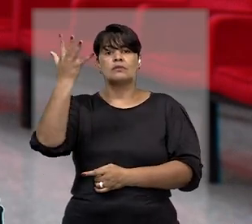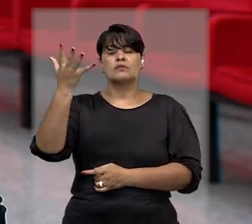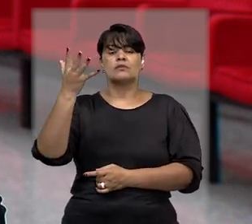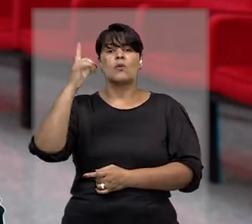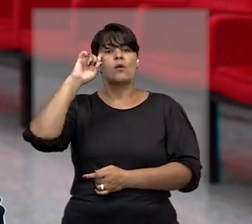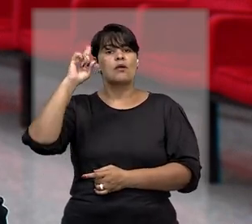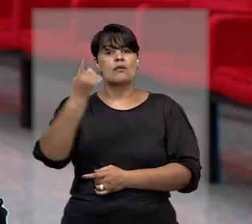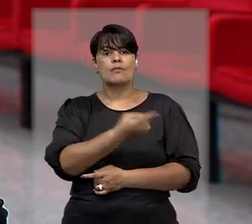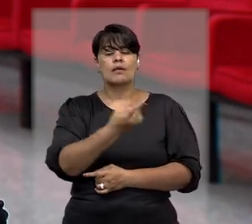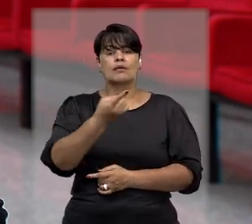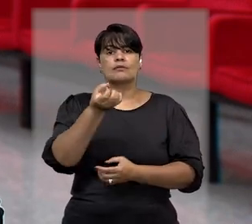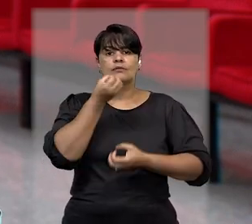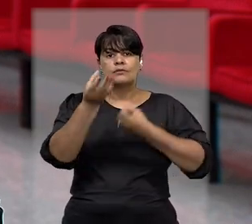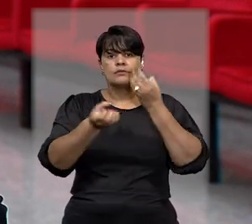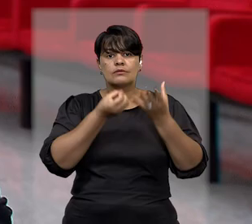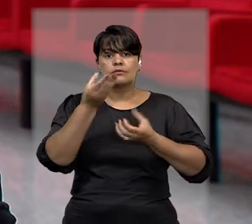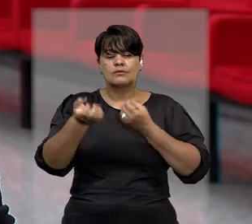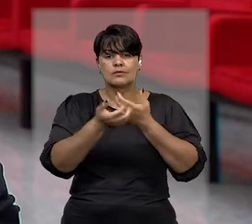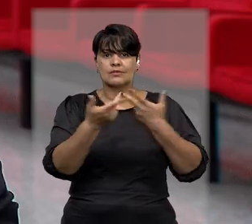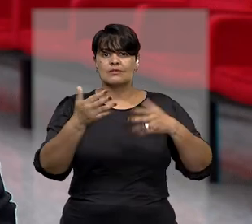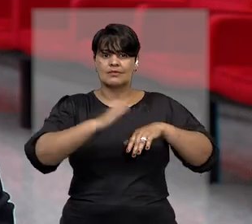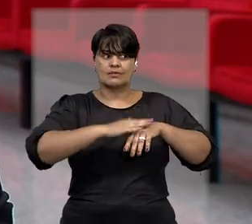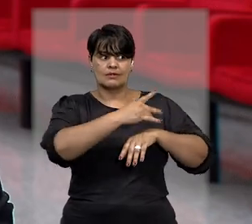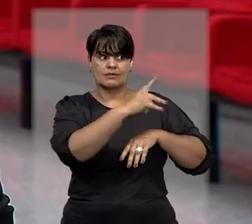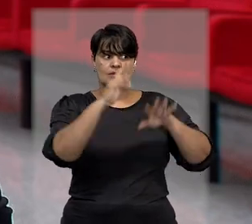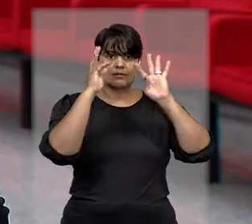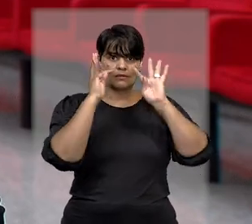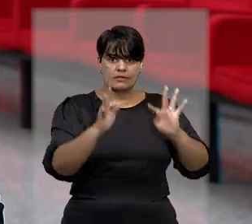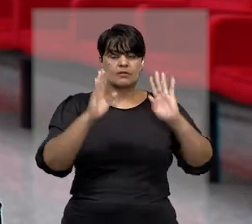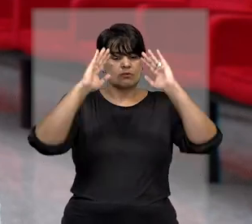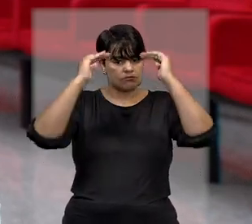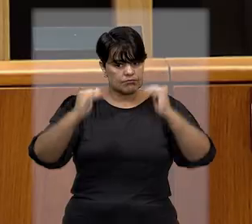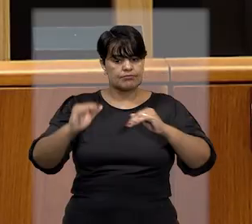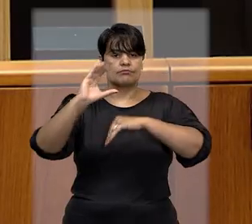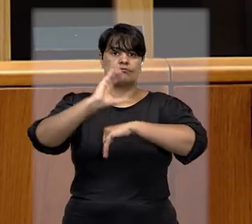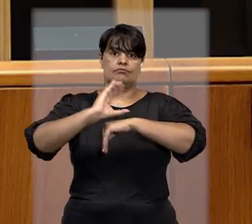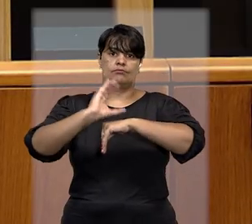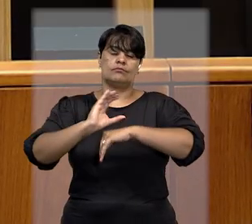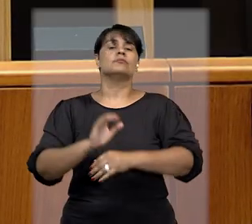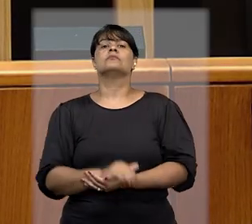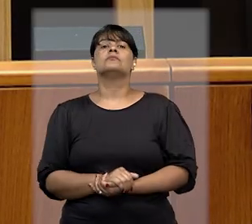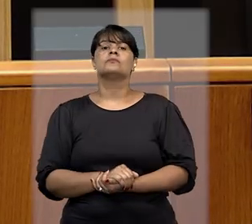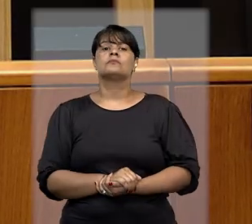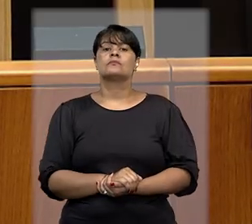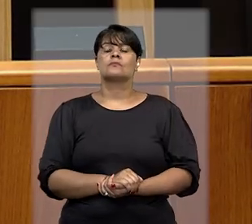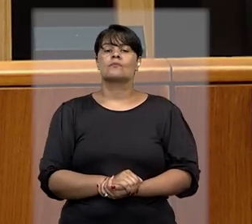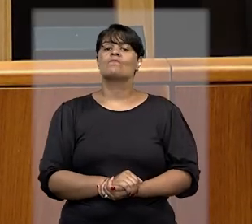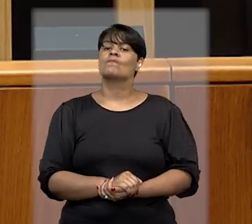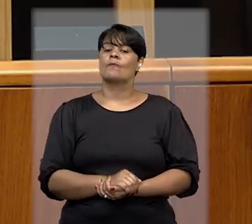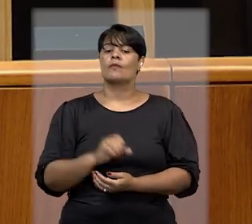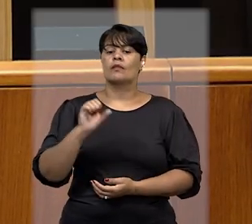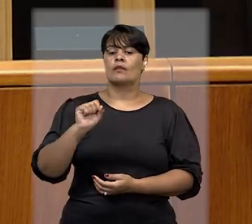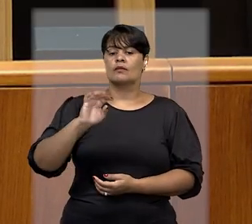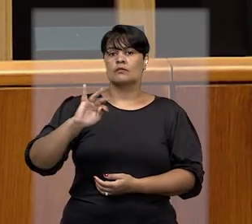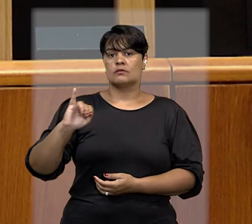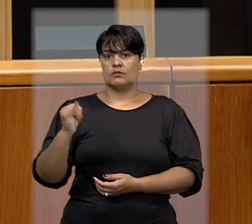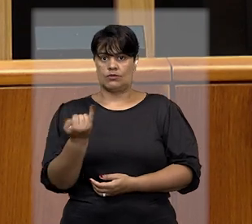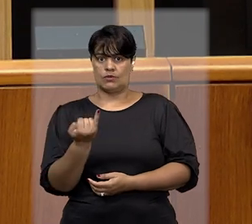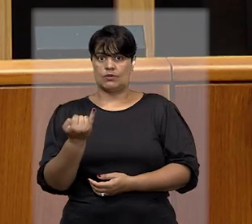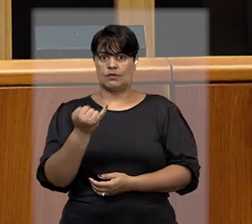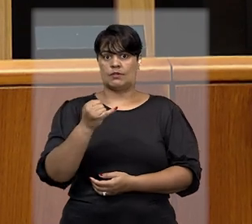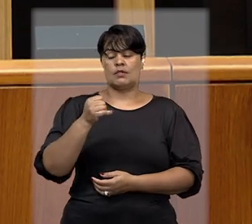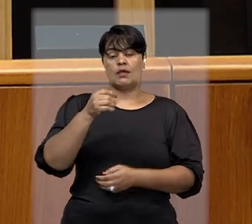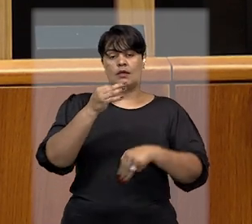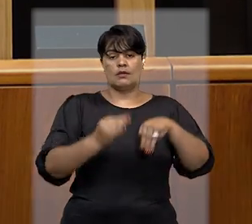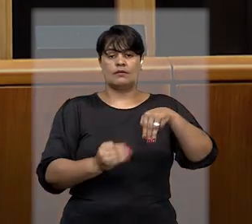oitiva das testemunhas no Brasil, conforme a Constituição Federal. No STJ, a presidente da corte, ministra Maria